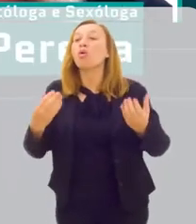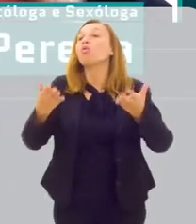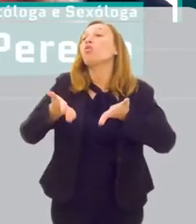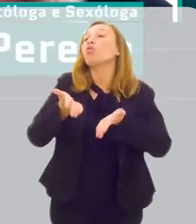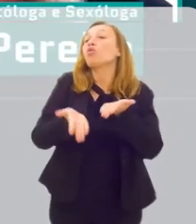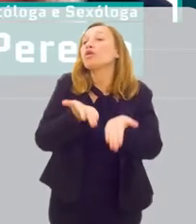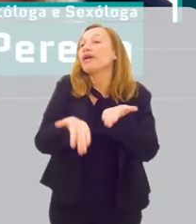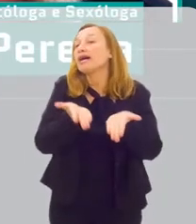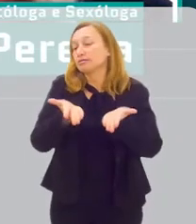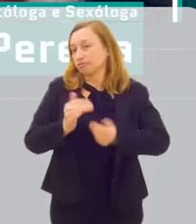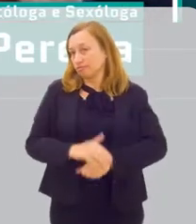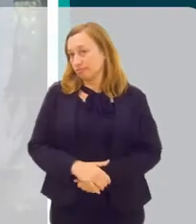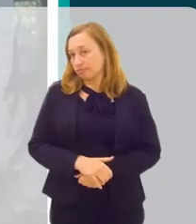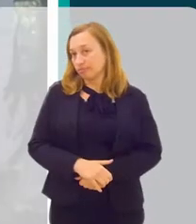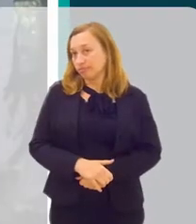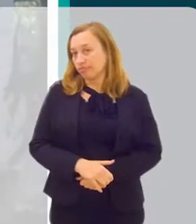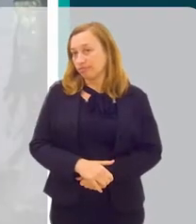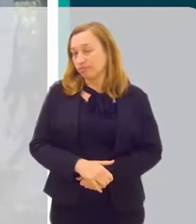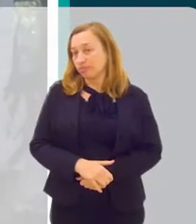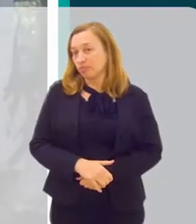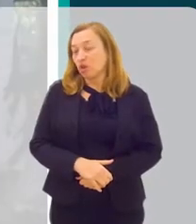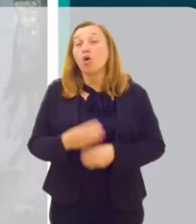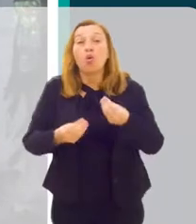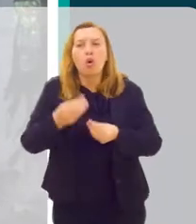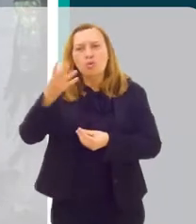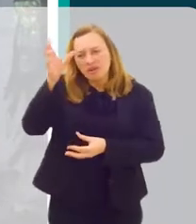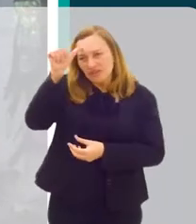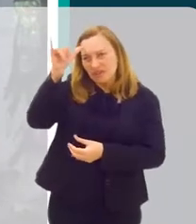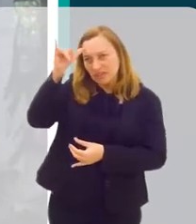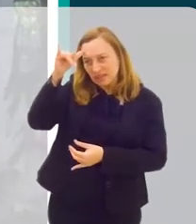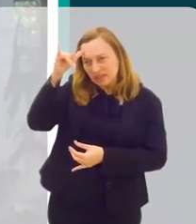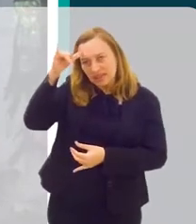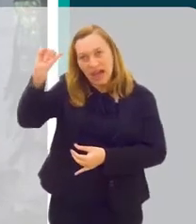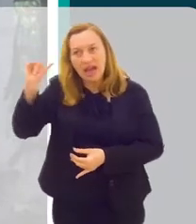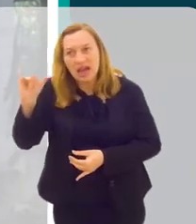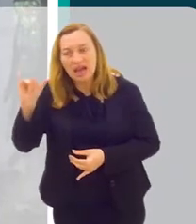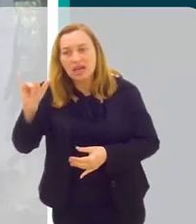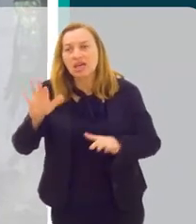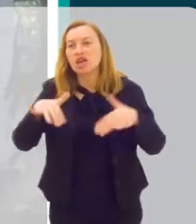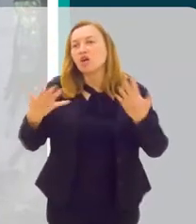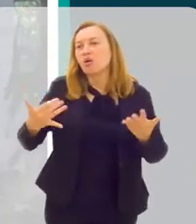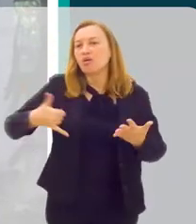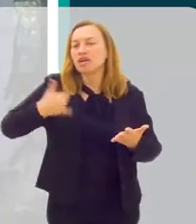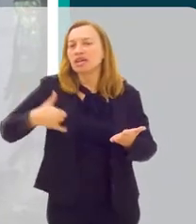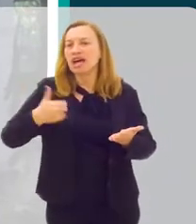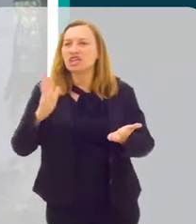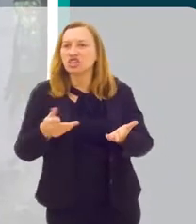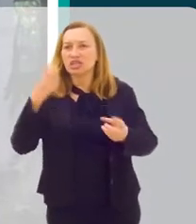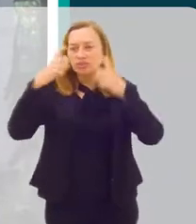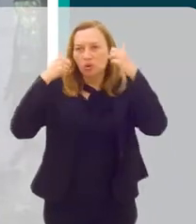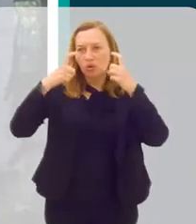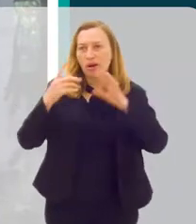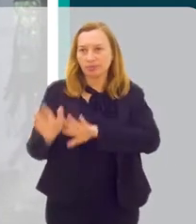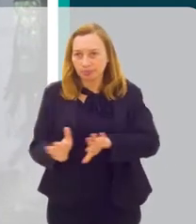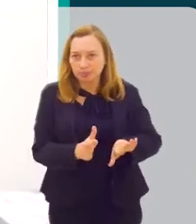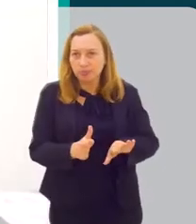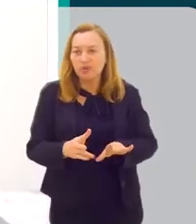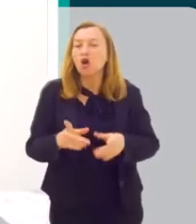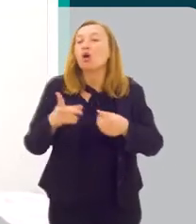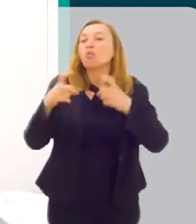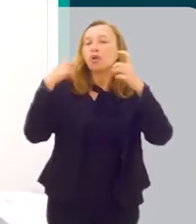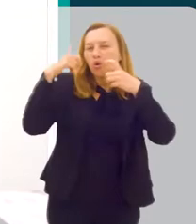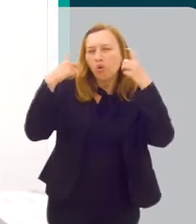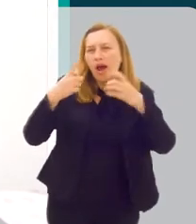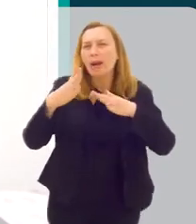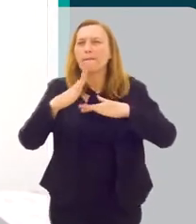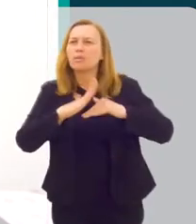Tá, que cuidados são esses? E a partir de que idade que a gente já deve se preocupar com isso? Eu acho que